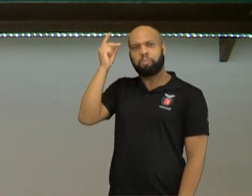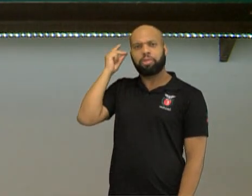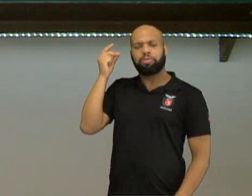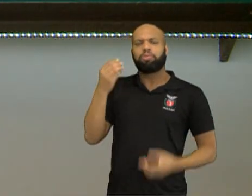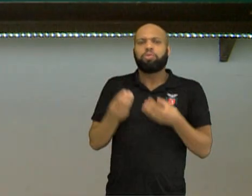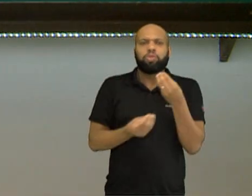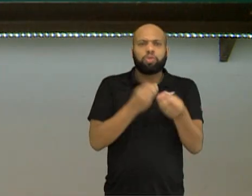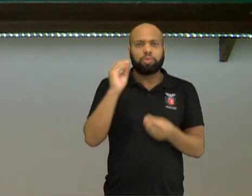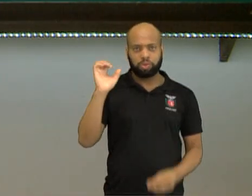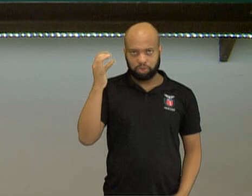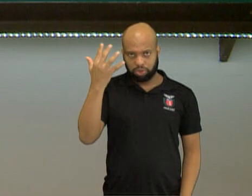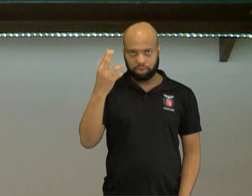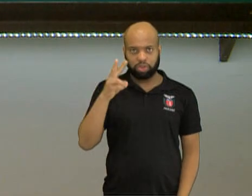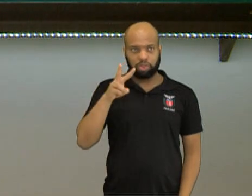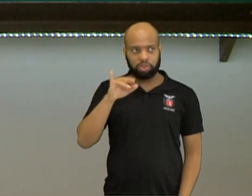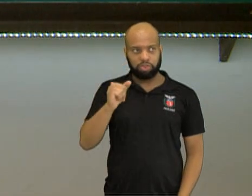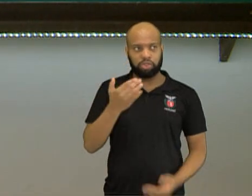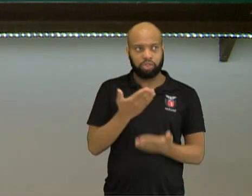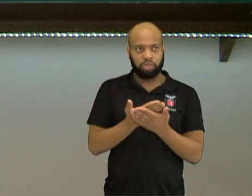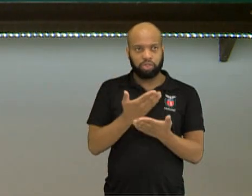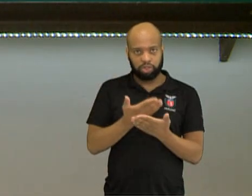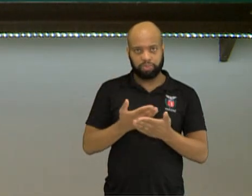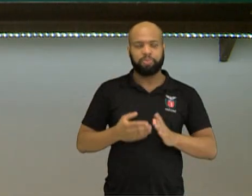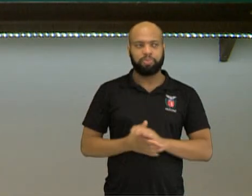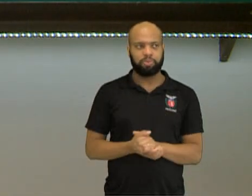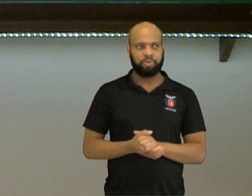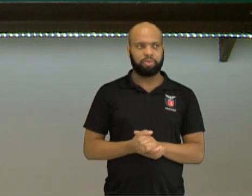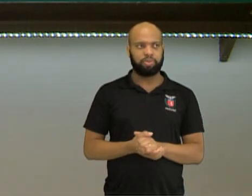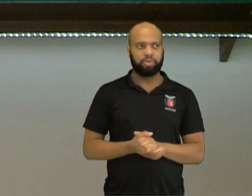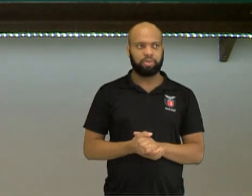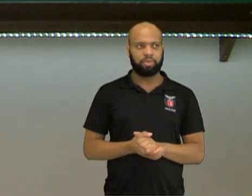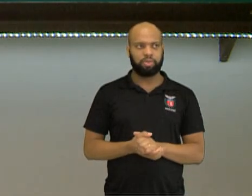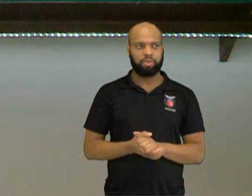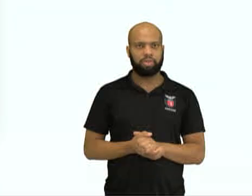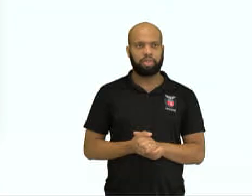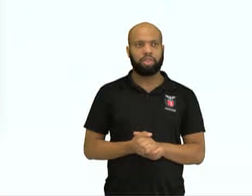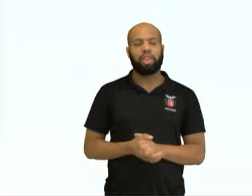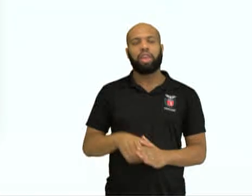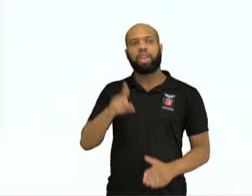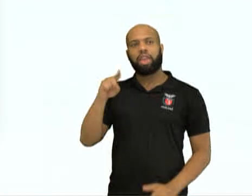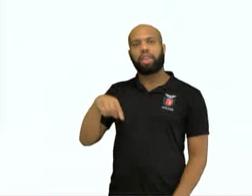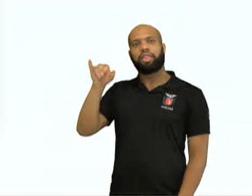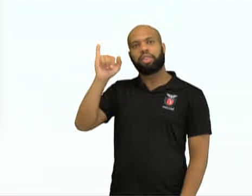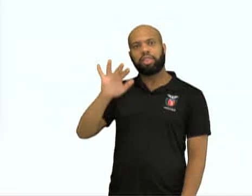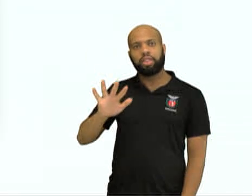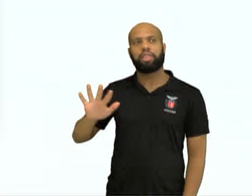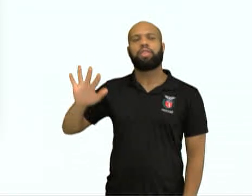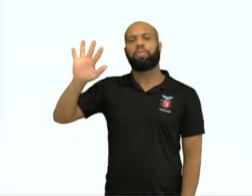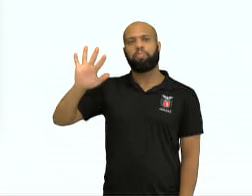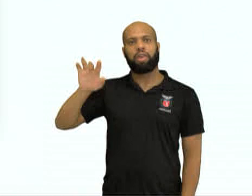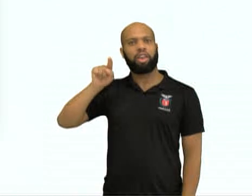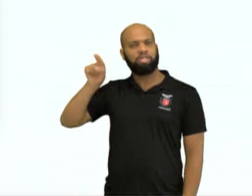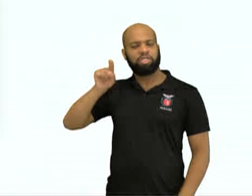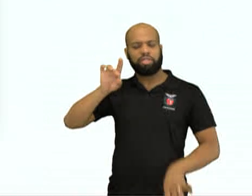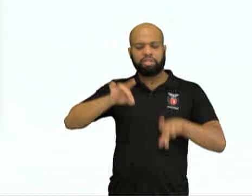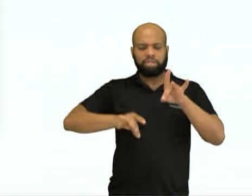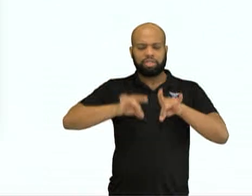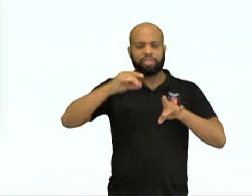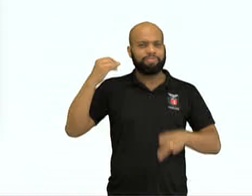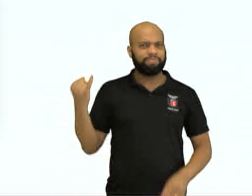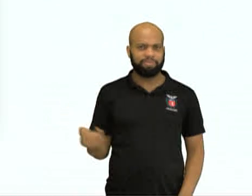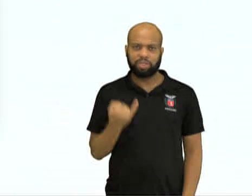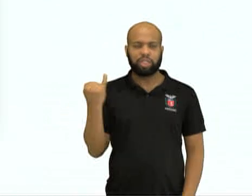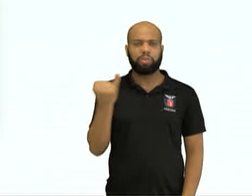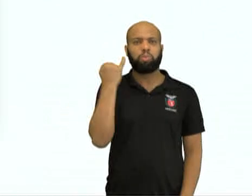Então é o que nós vamos ver. Aqui nós temos a imagem de um teatro muito importante